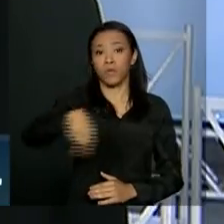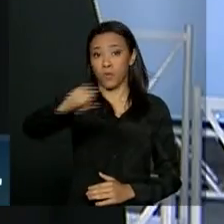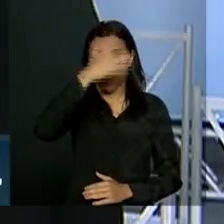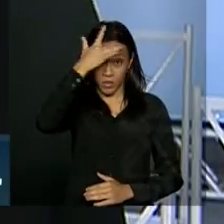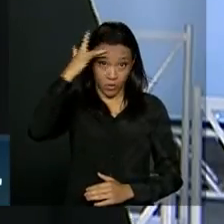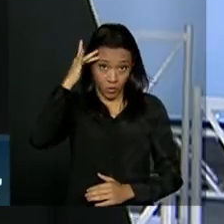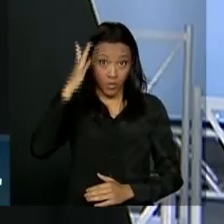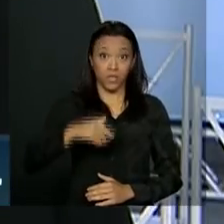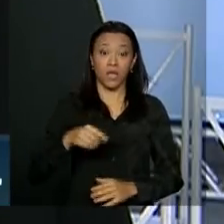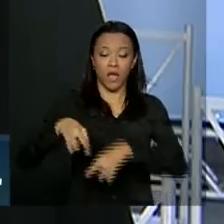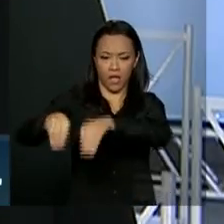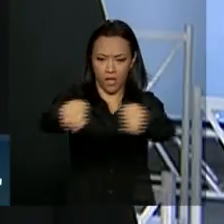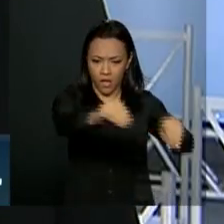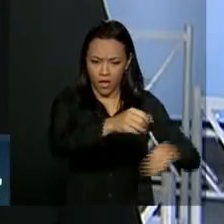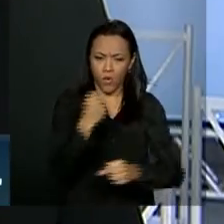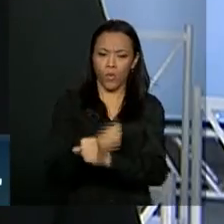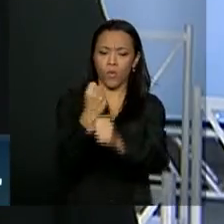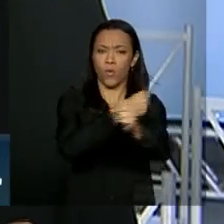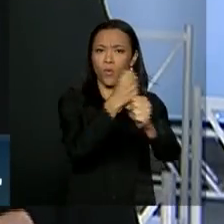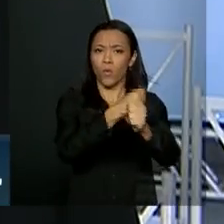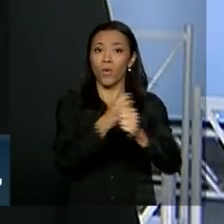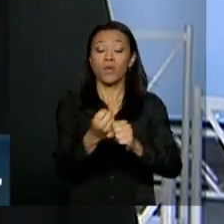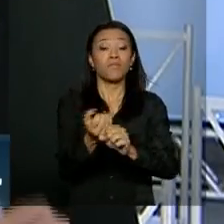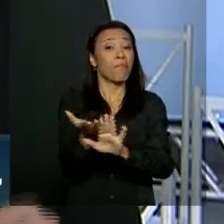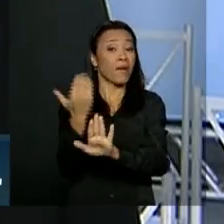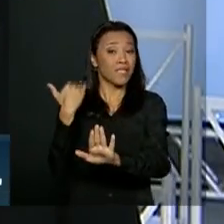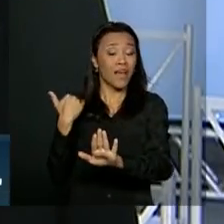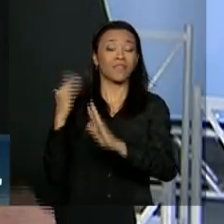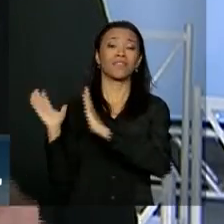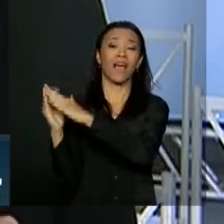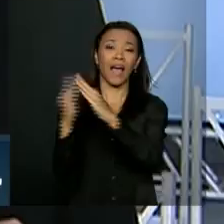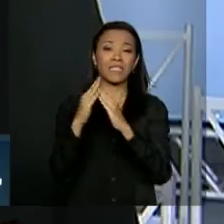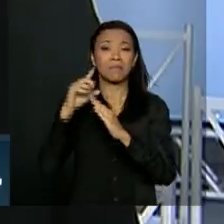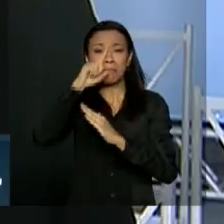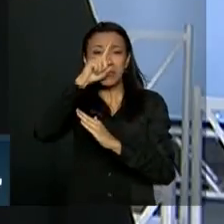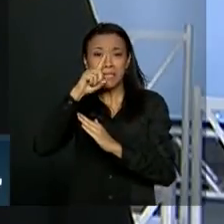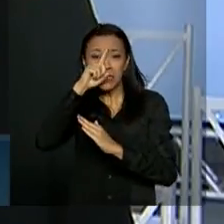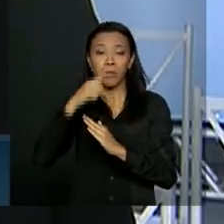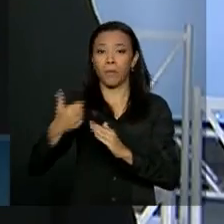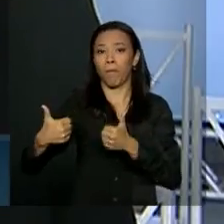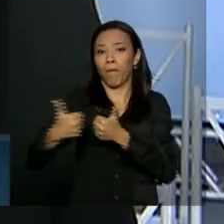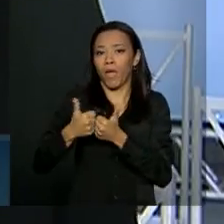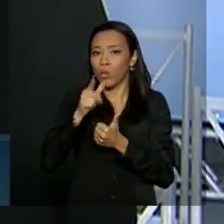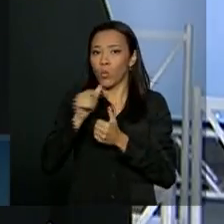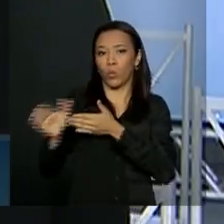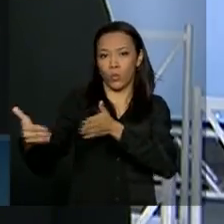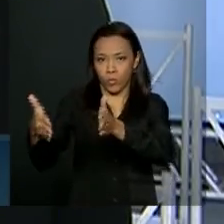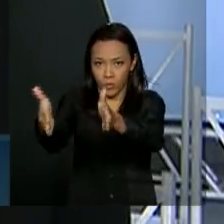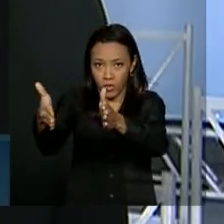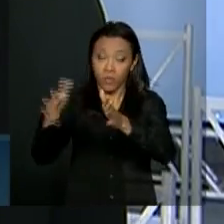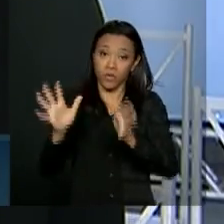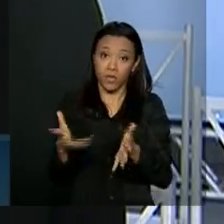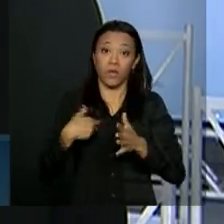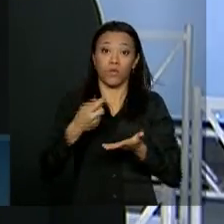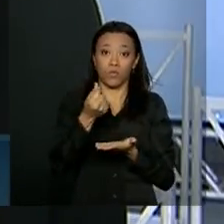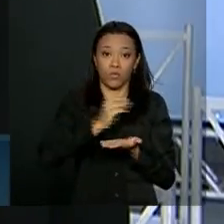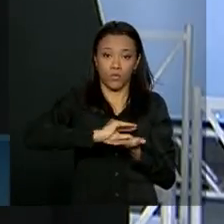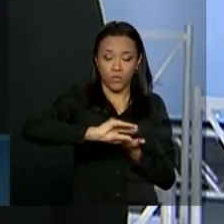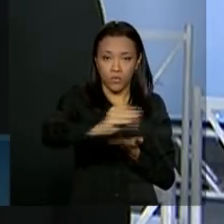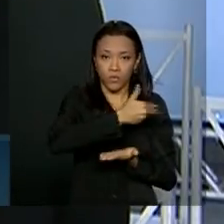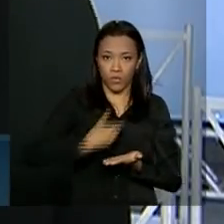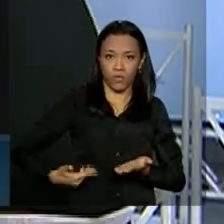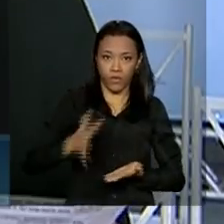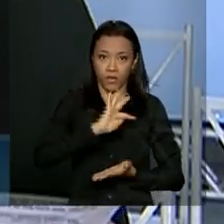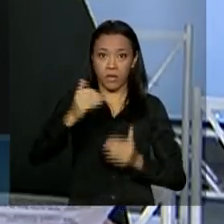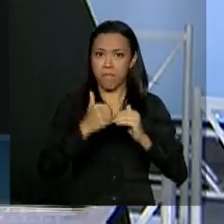reassentar famílias que viviam em uma área de risco próxima ao Rio Sarapuí. Os investimentos do governo federal passam dos